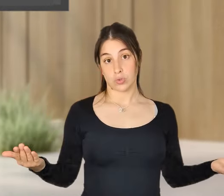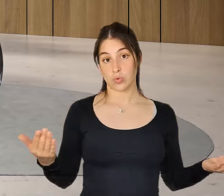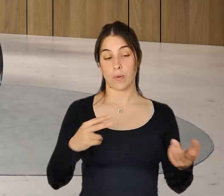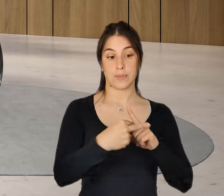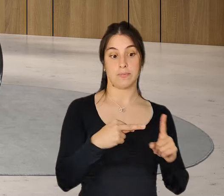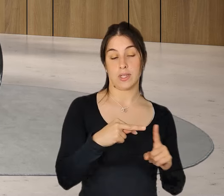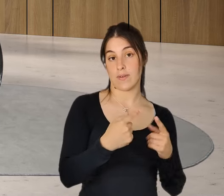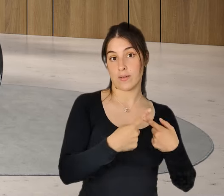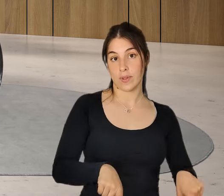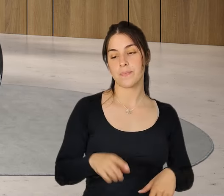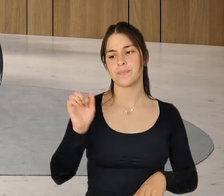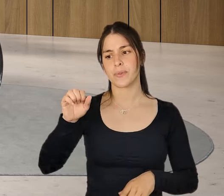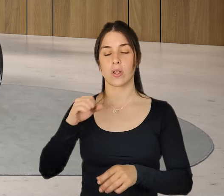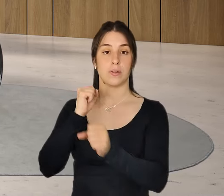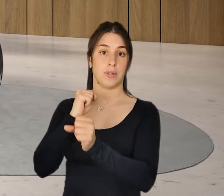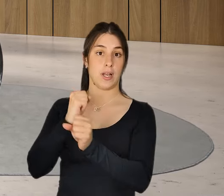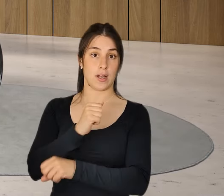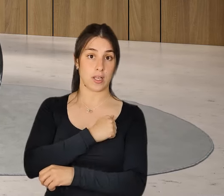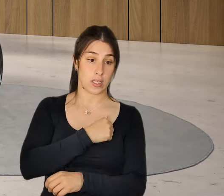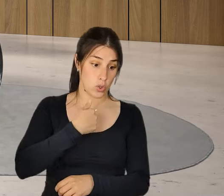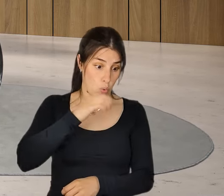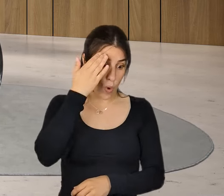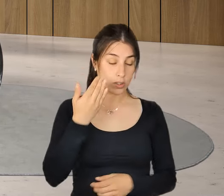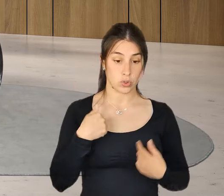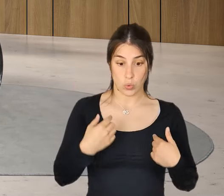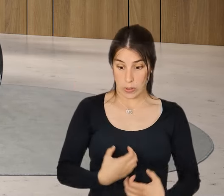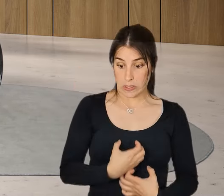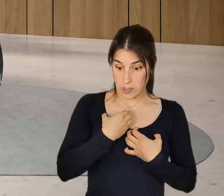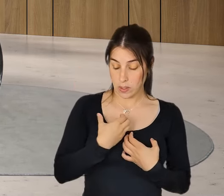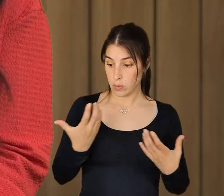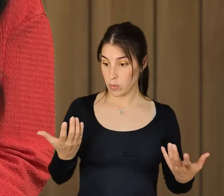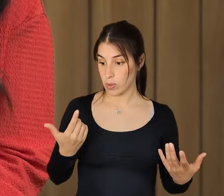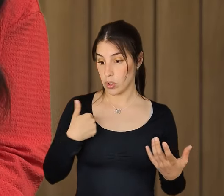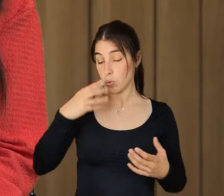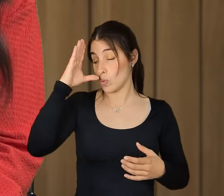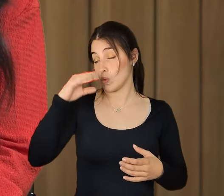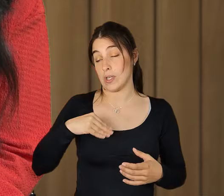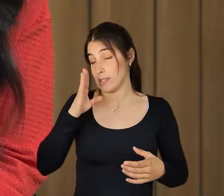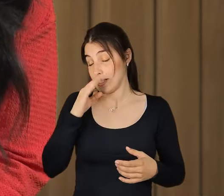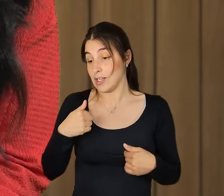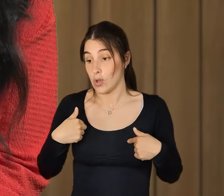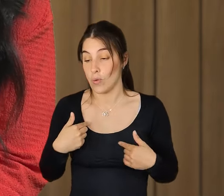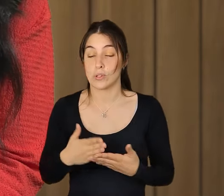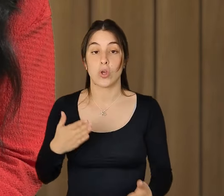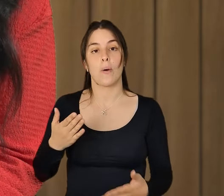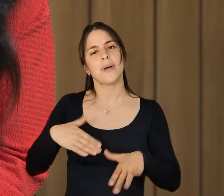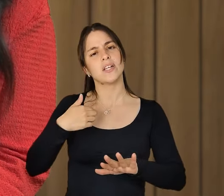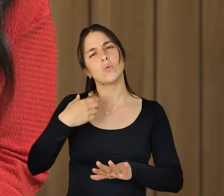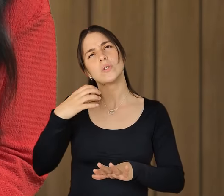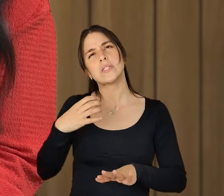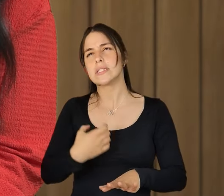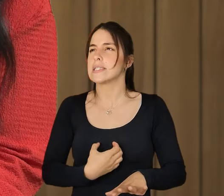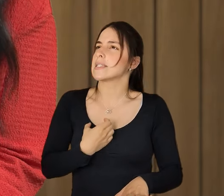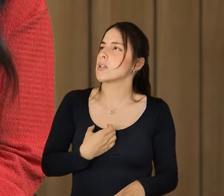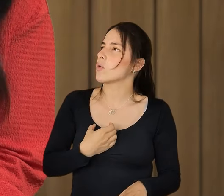E às vezes o trabalhar em casa, ou seja, eu sinto no ar, pode ser um achismo dos meus, mas sinto no ar que há quase